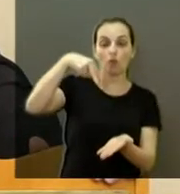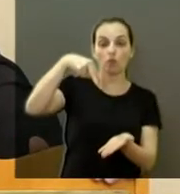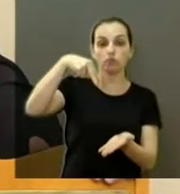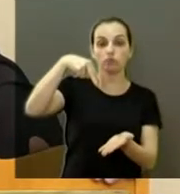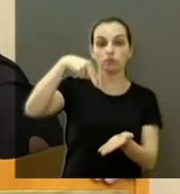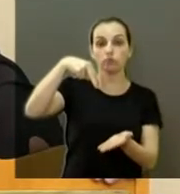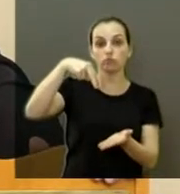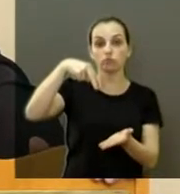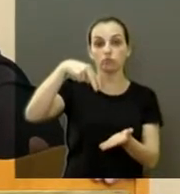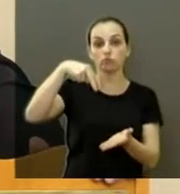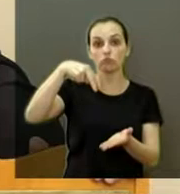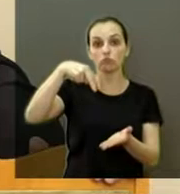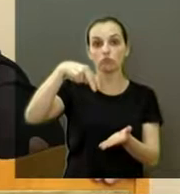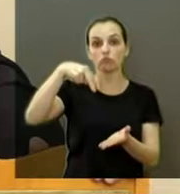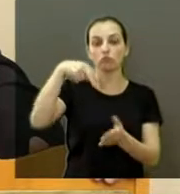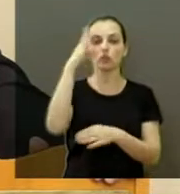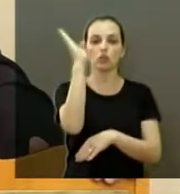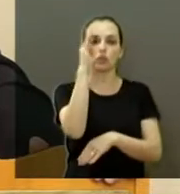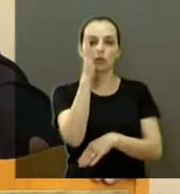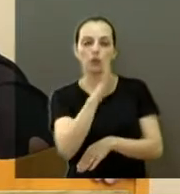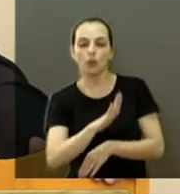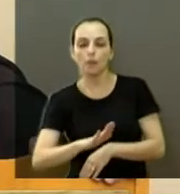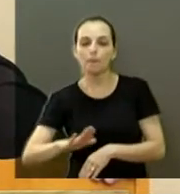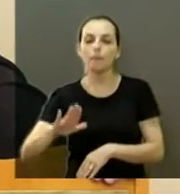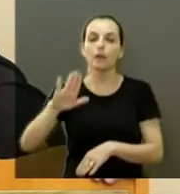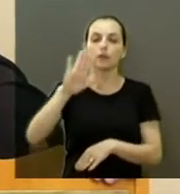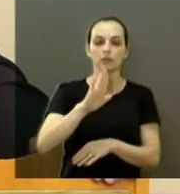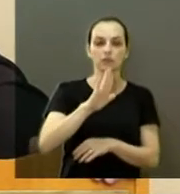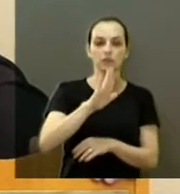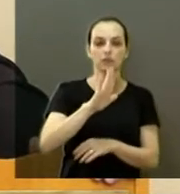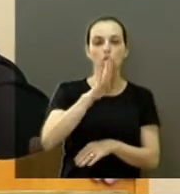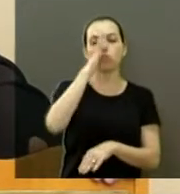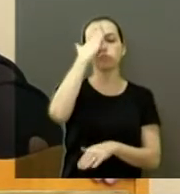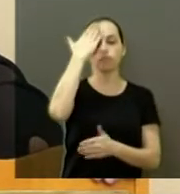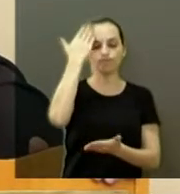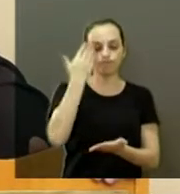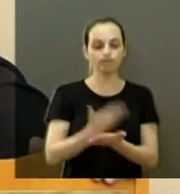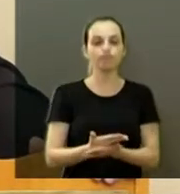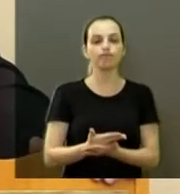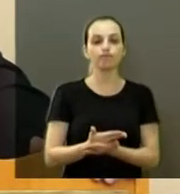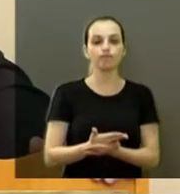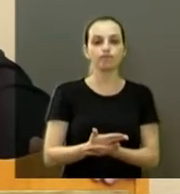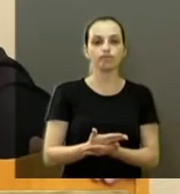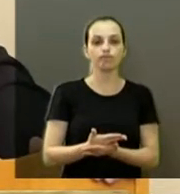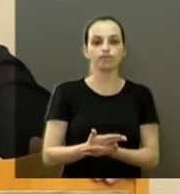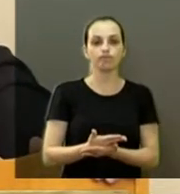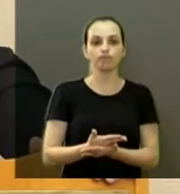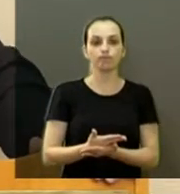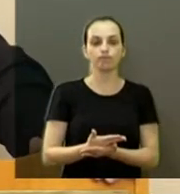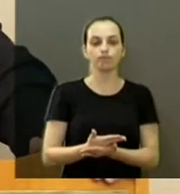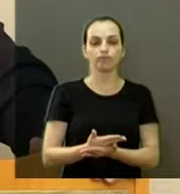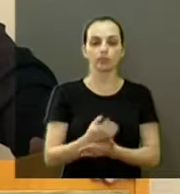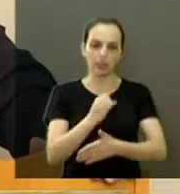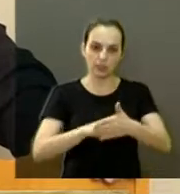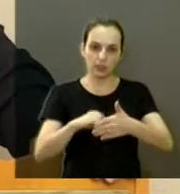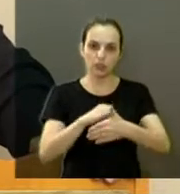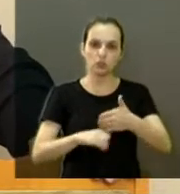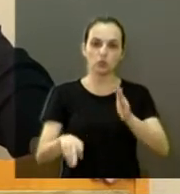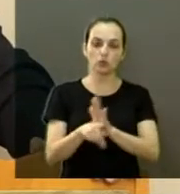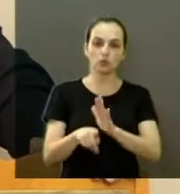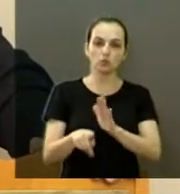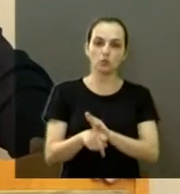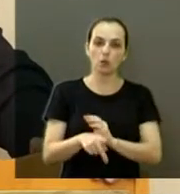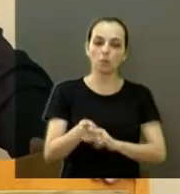a ressurreição do Brasil em realmente acreditar nos nossos órgãos de